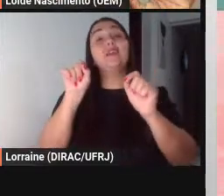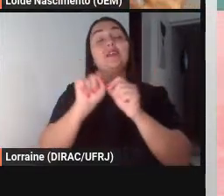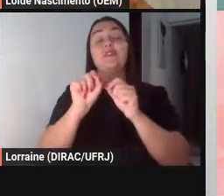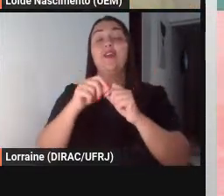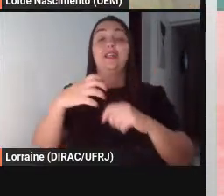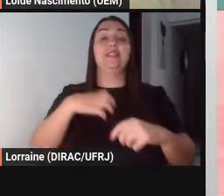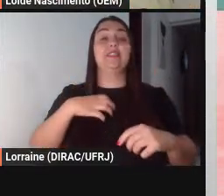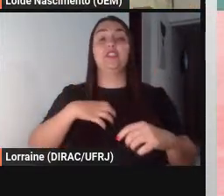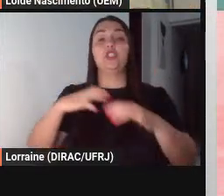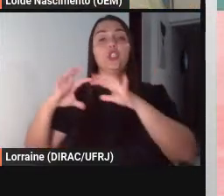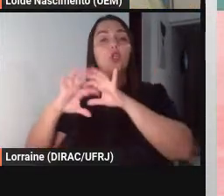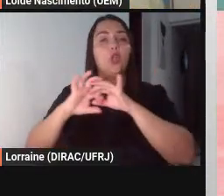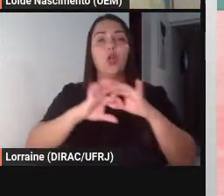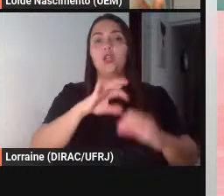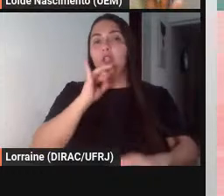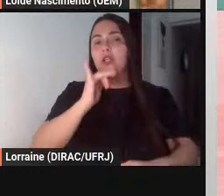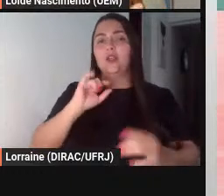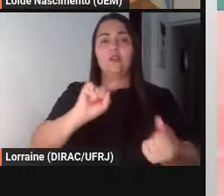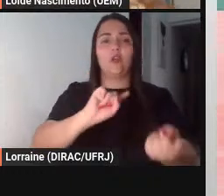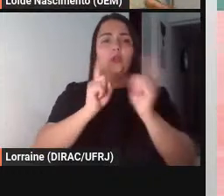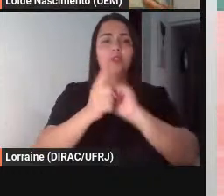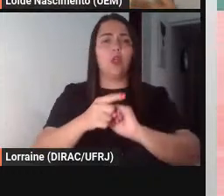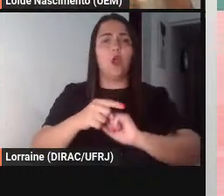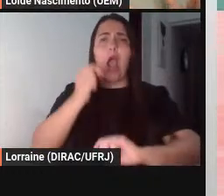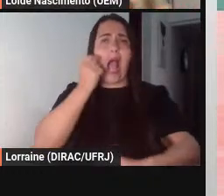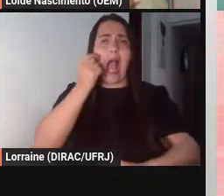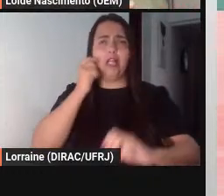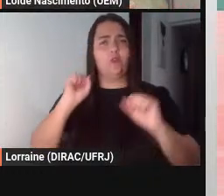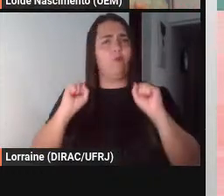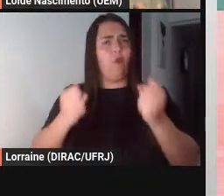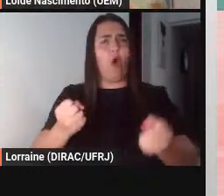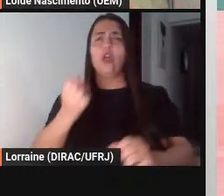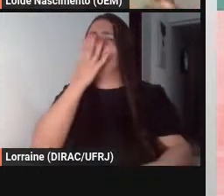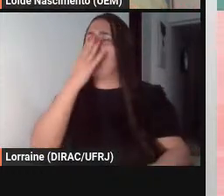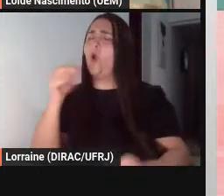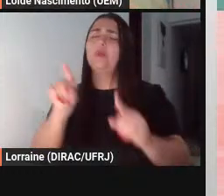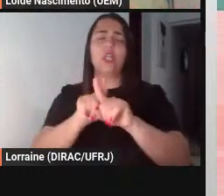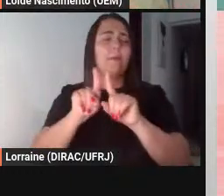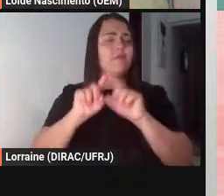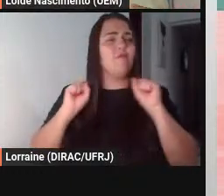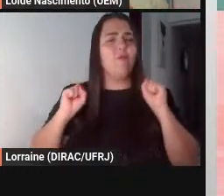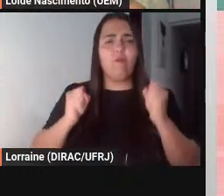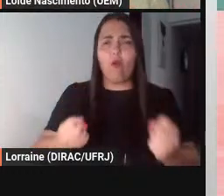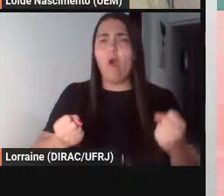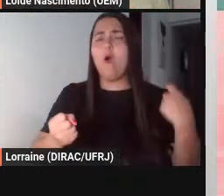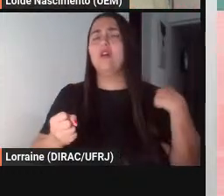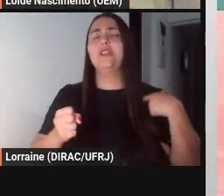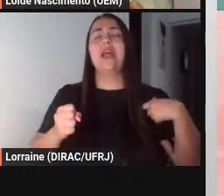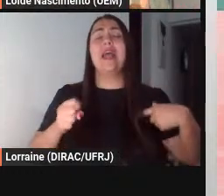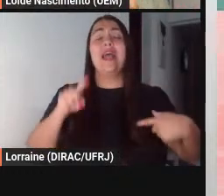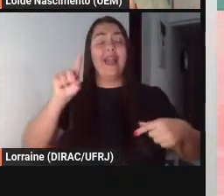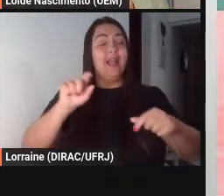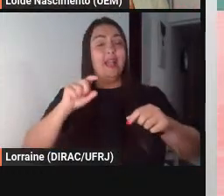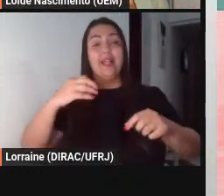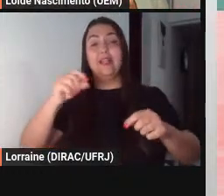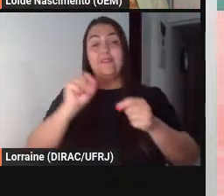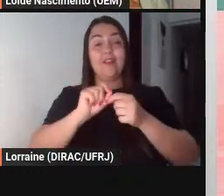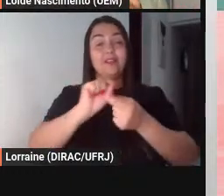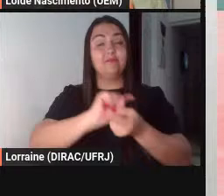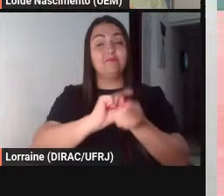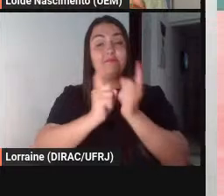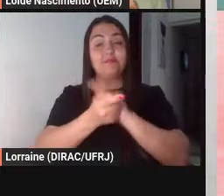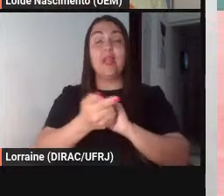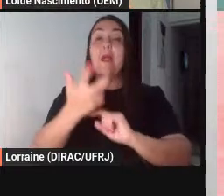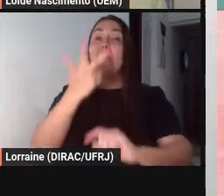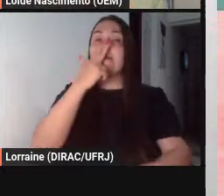narrativa o rato fica forte o lobo também ele vai ele vai inverter como se ele quisesse fazer